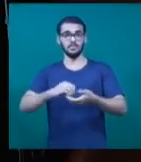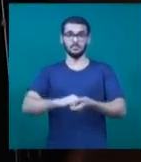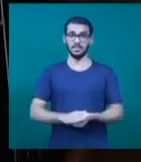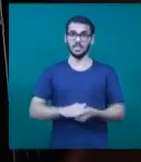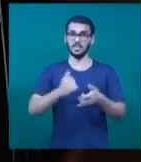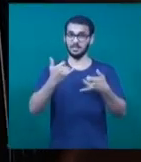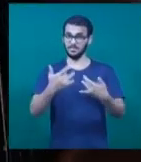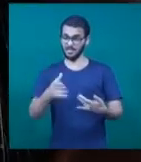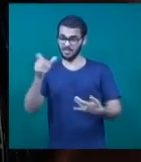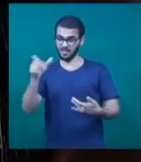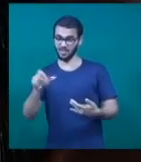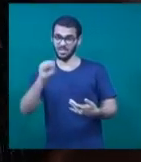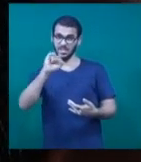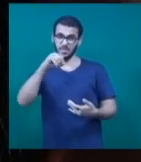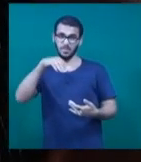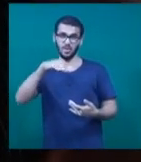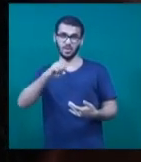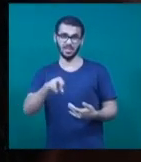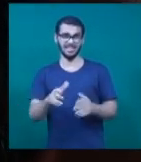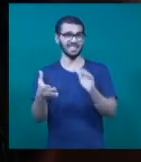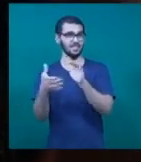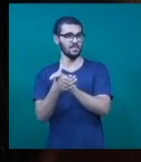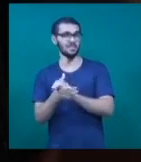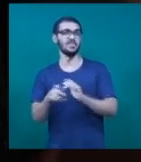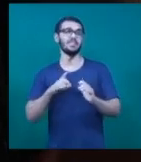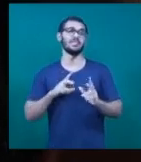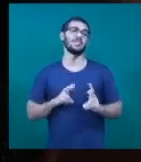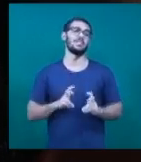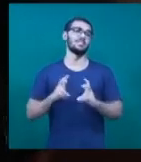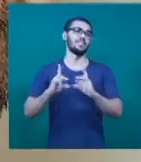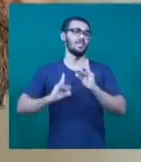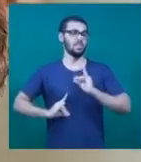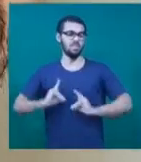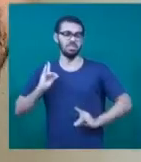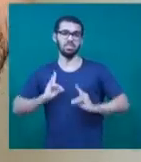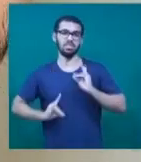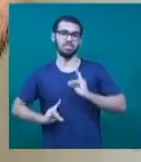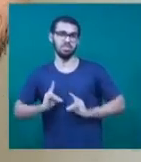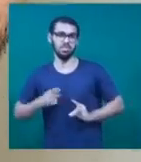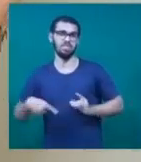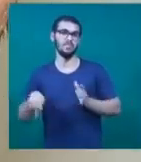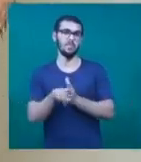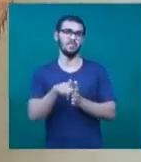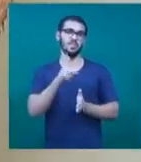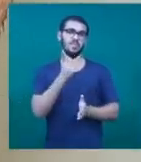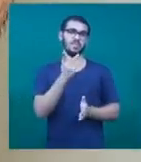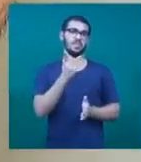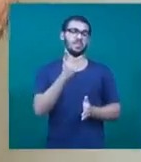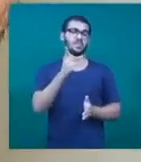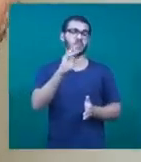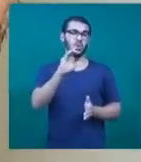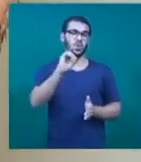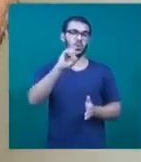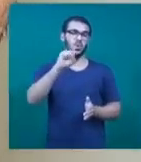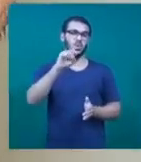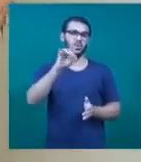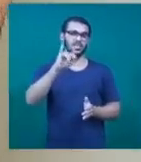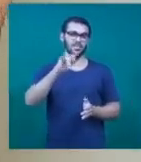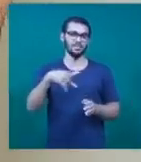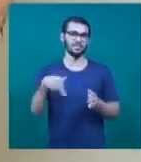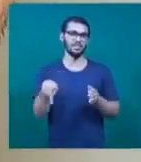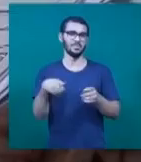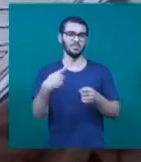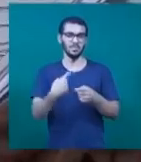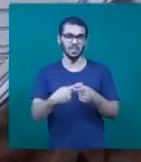a esposa Simone tem um tipo de câncer raro, a síndrome de Cushing. Doença causada pela alta concentração de hormônio cortisol,